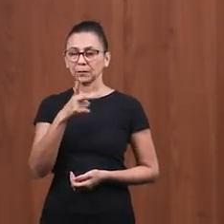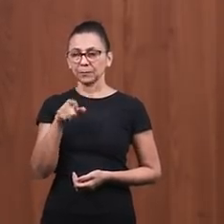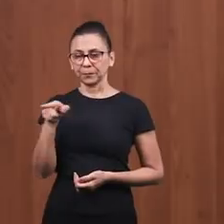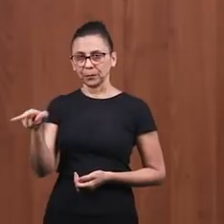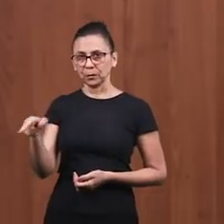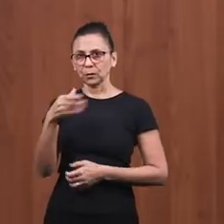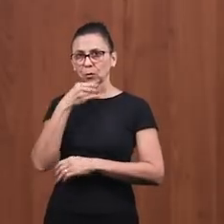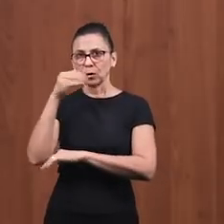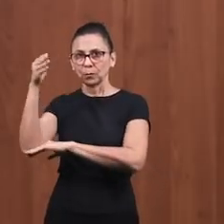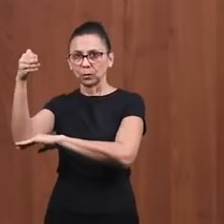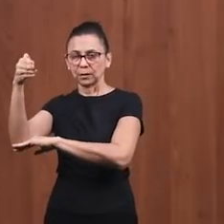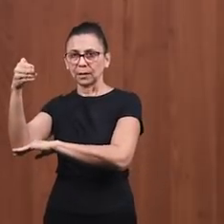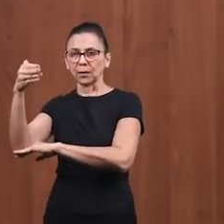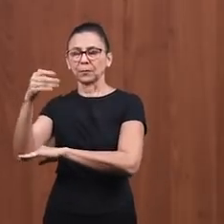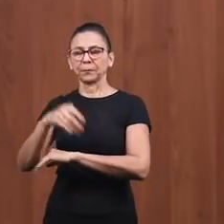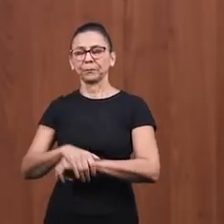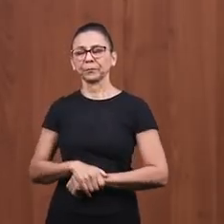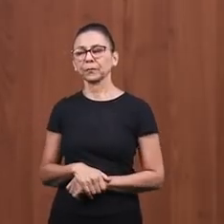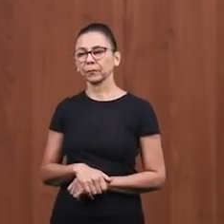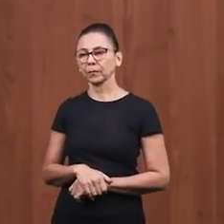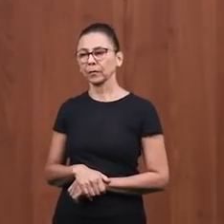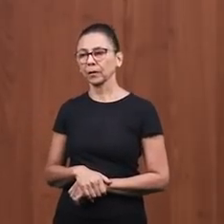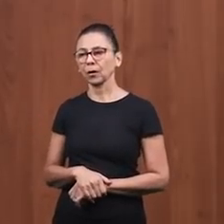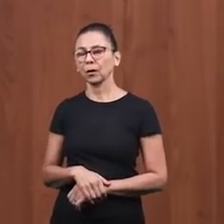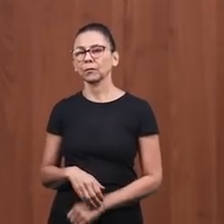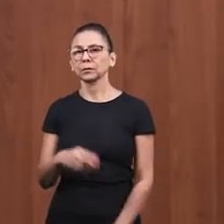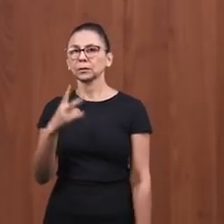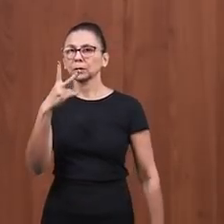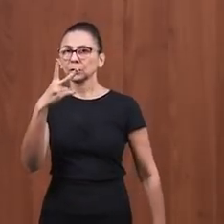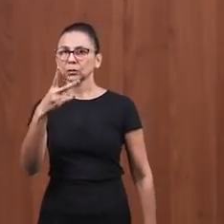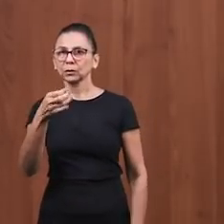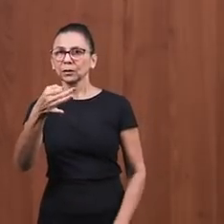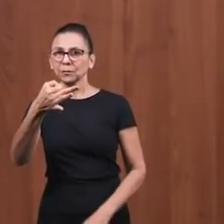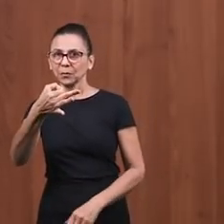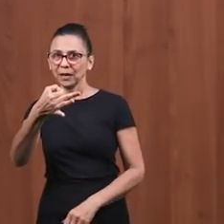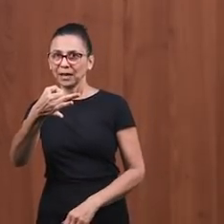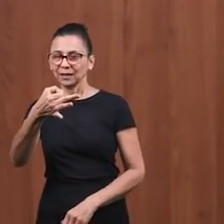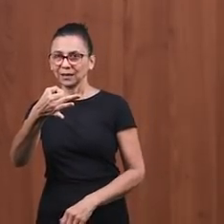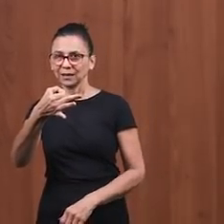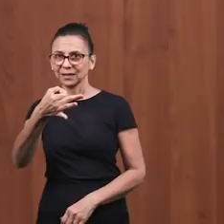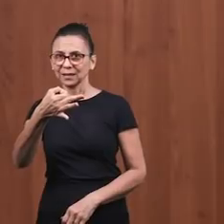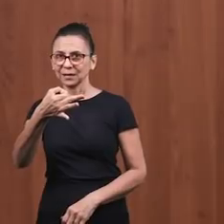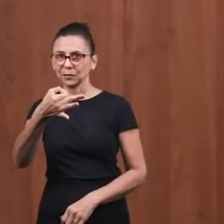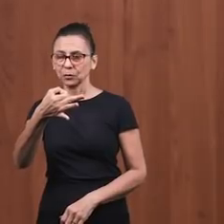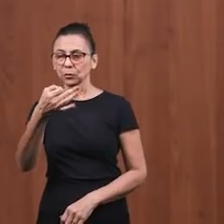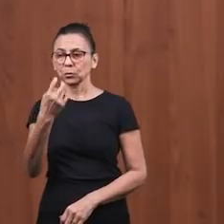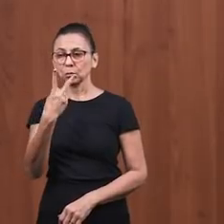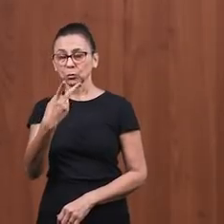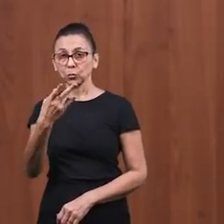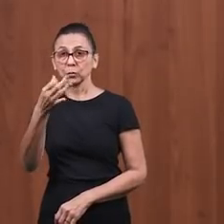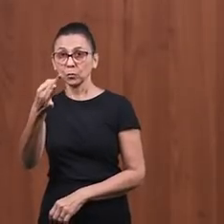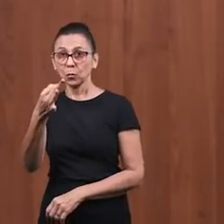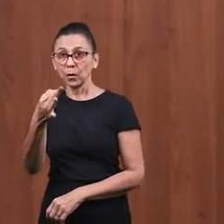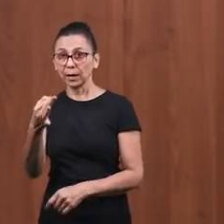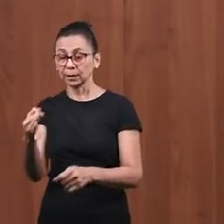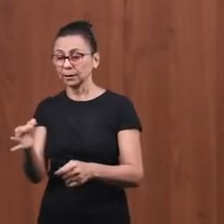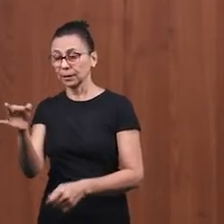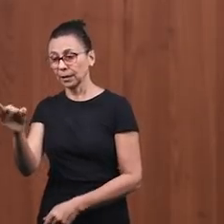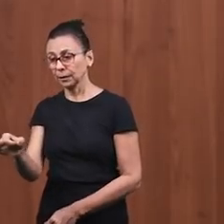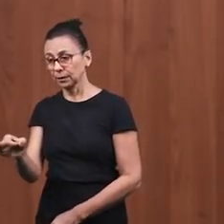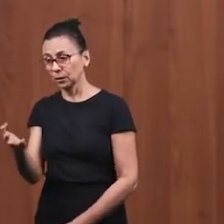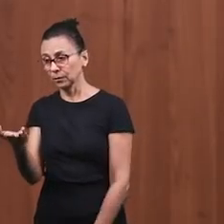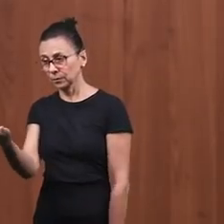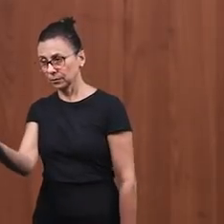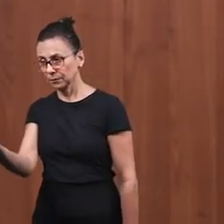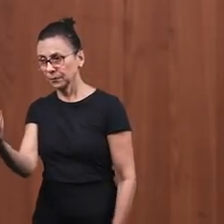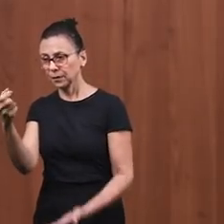moedas. Uma, vou deixar duas moedas. Não é uma por um dia e outra para o outro, não. Vou deixar duas moedas